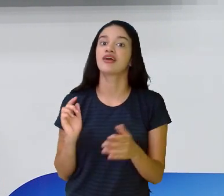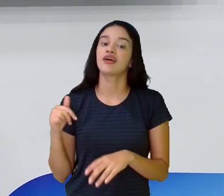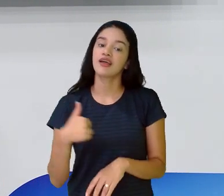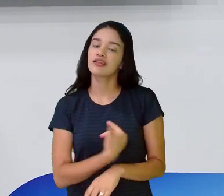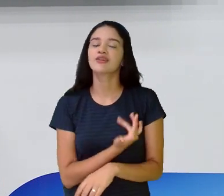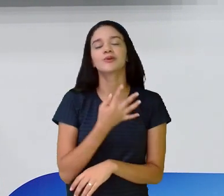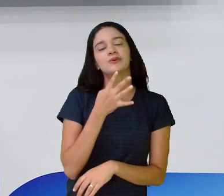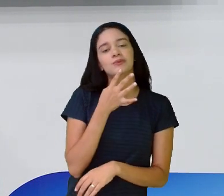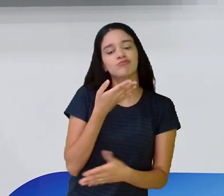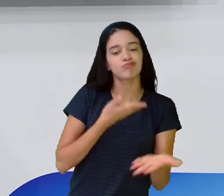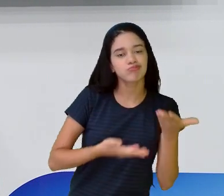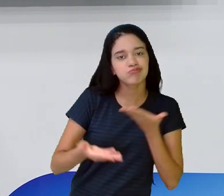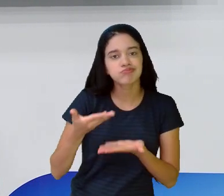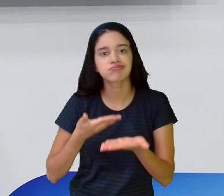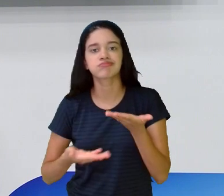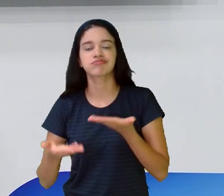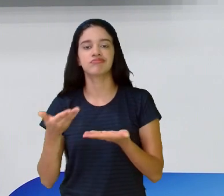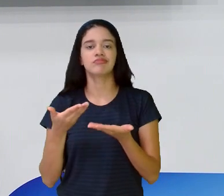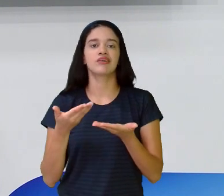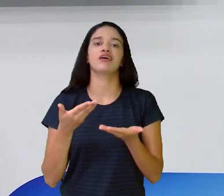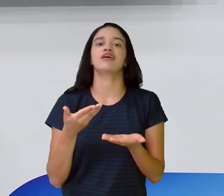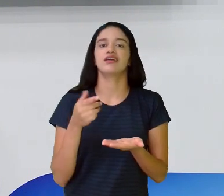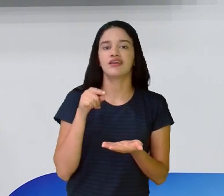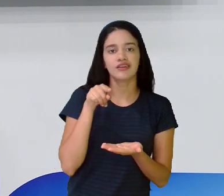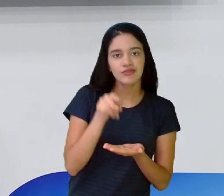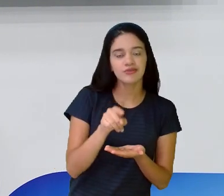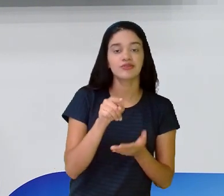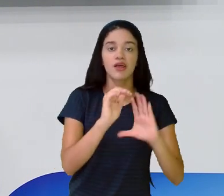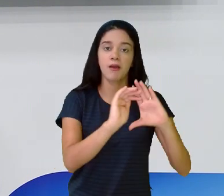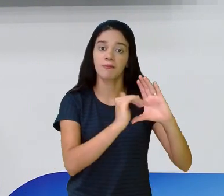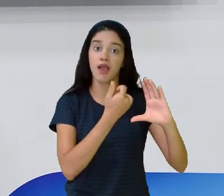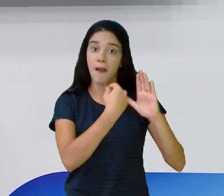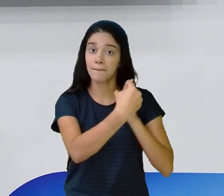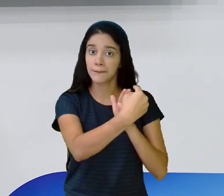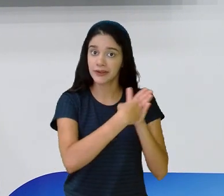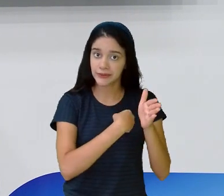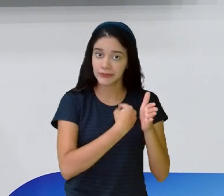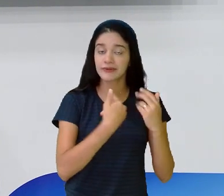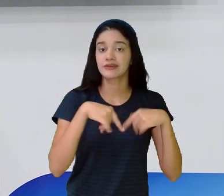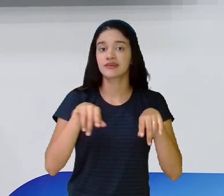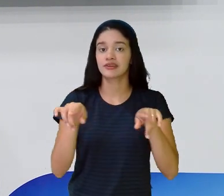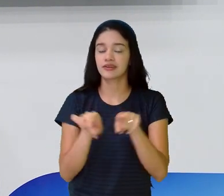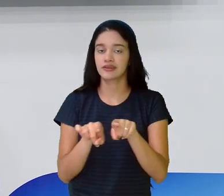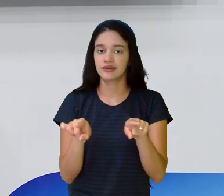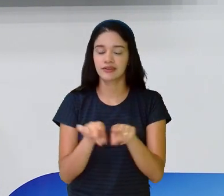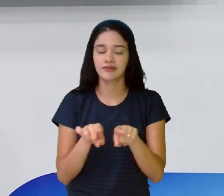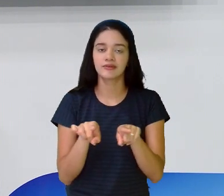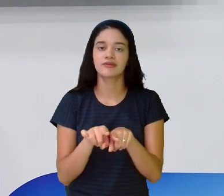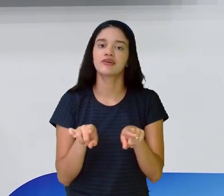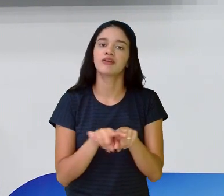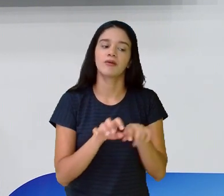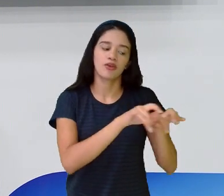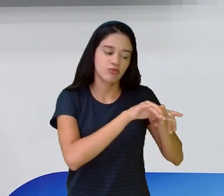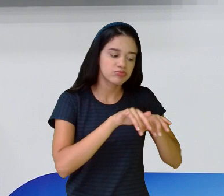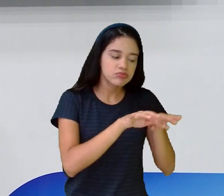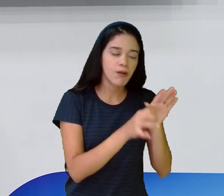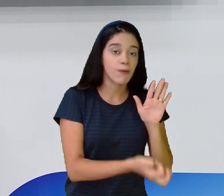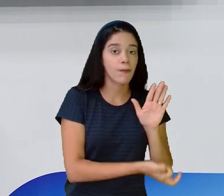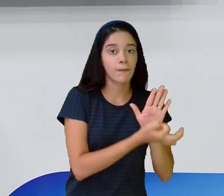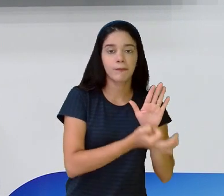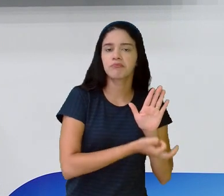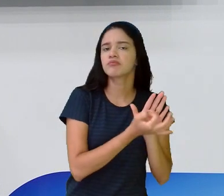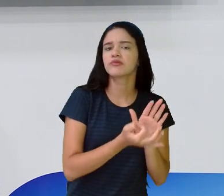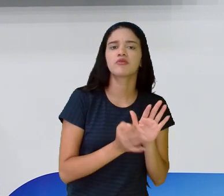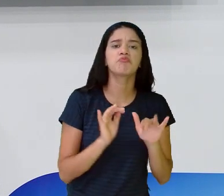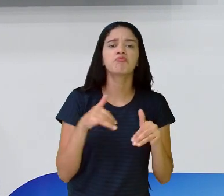gente se conhece, através do chat que você envia a sua pergunta, você envia a sua sugestão aí do